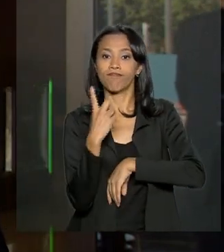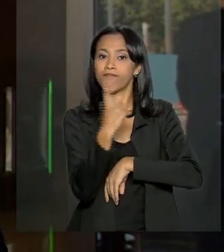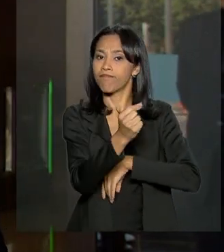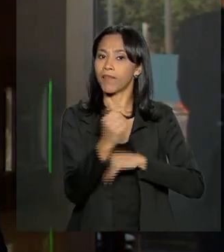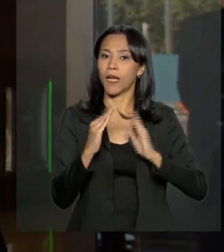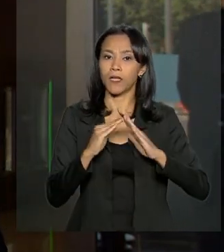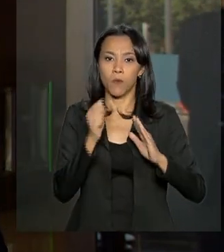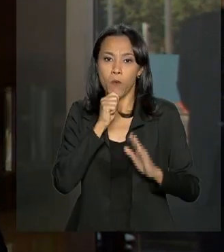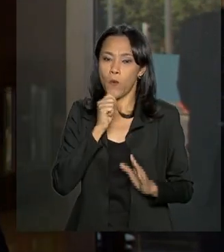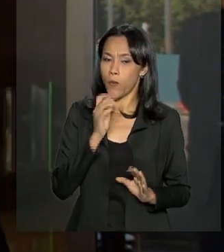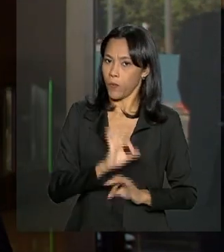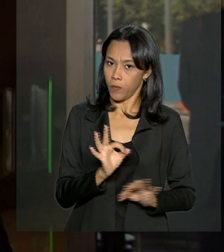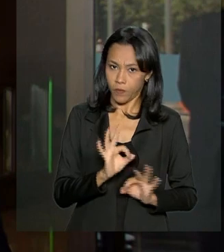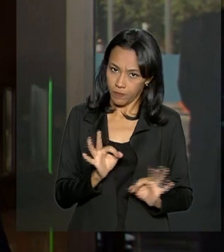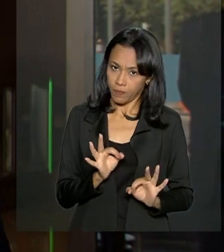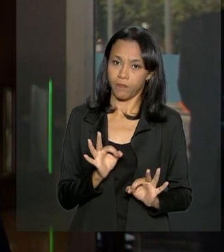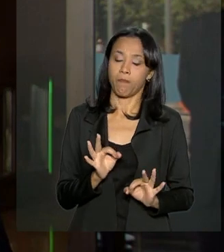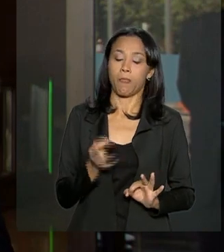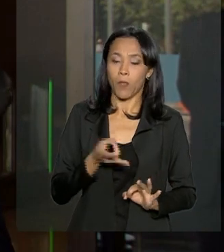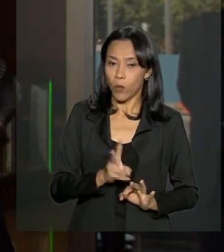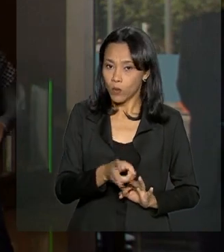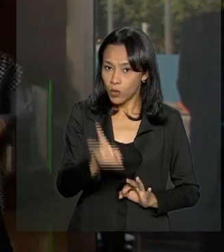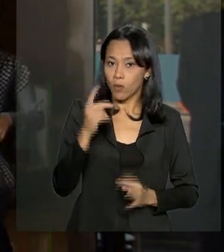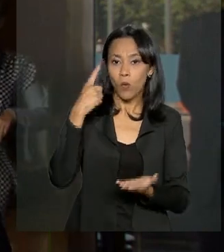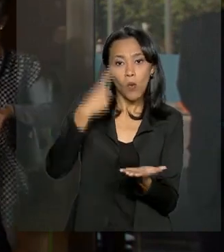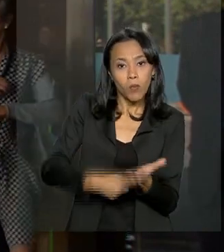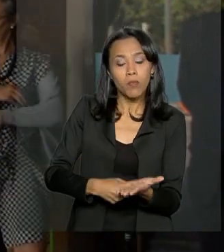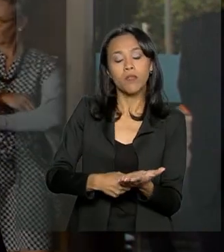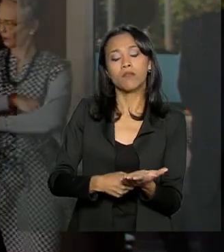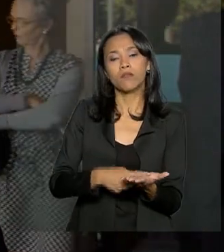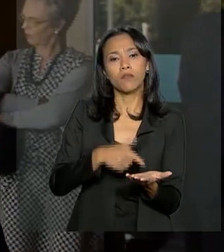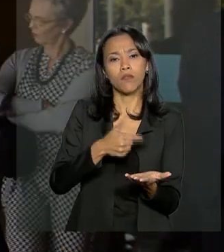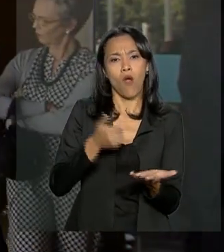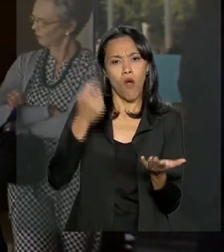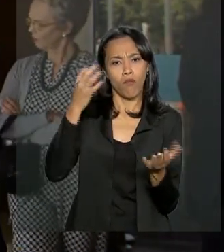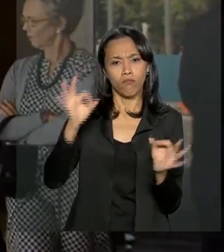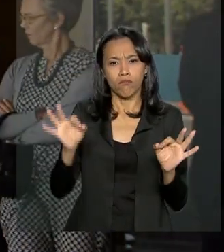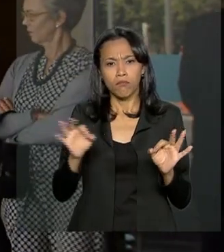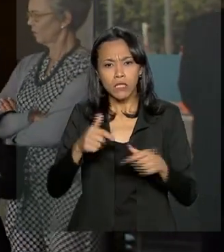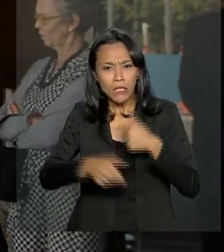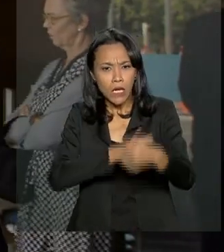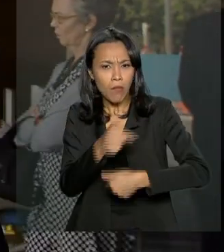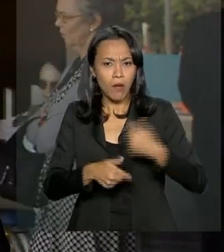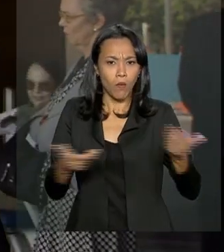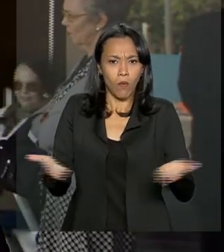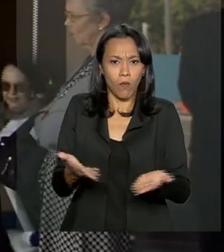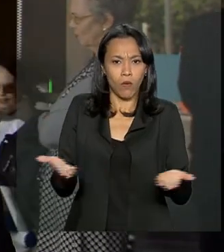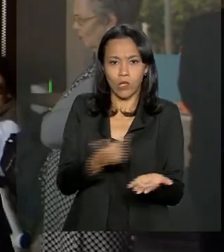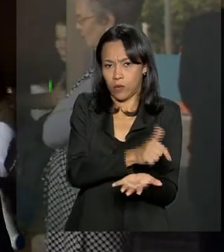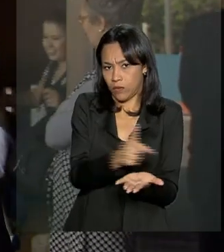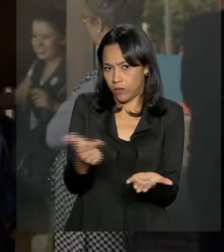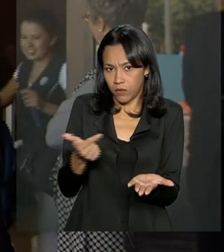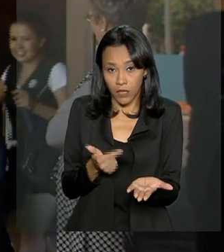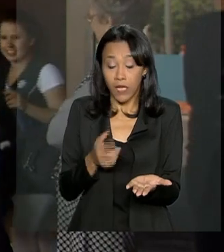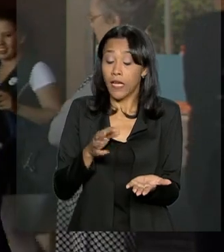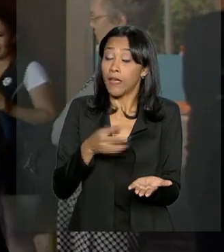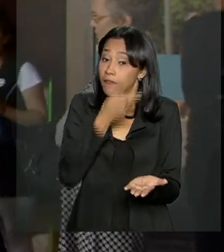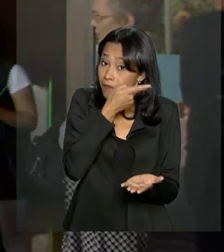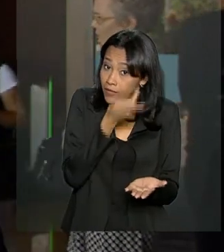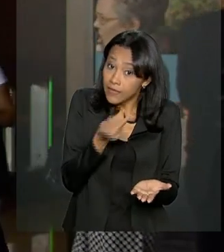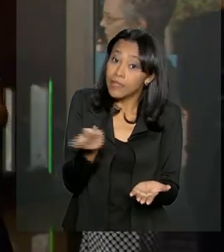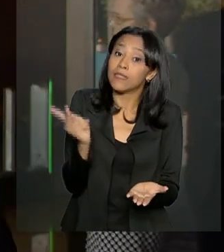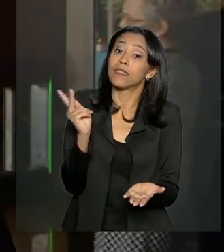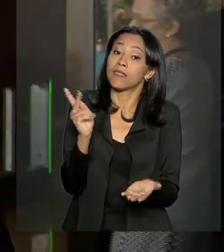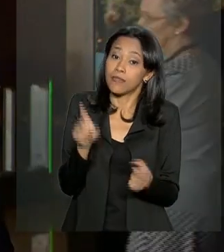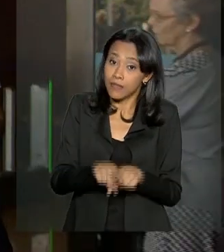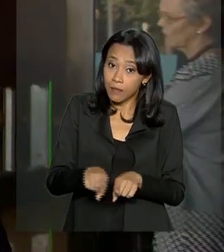agenda do presidente da República segue sem nenhum tipo de compromisso oficial para o dia de hoje. As visitas por ordem médica